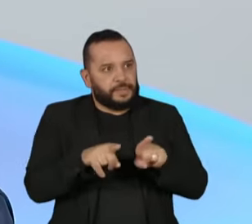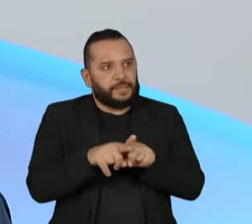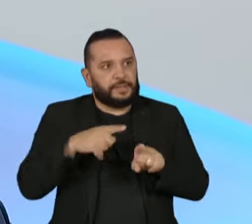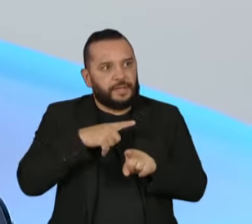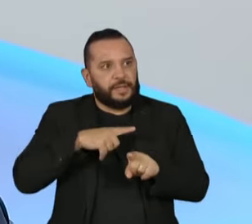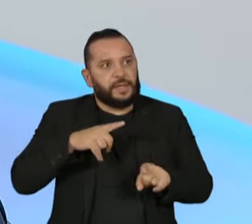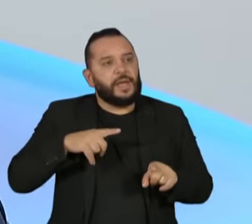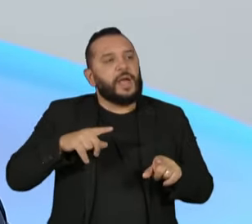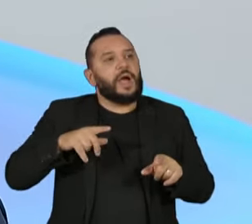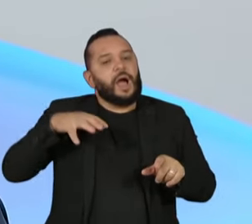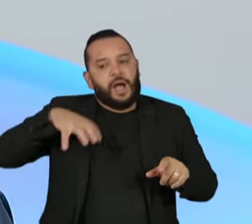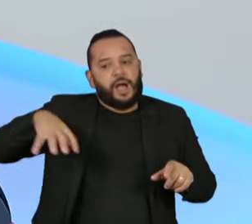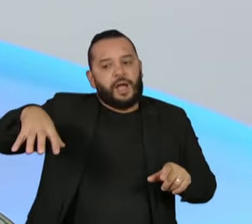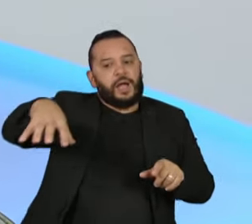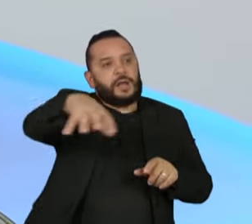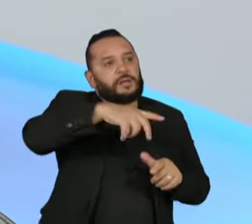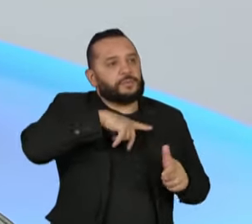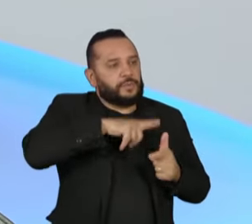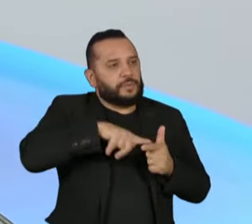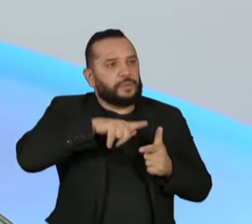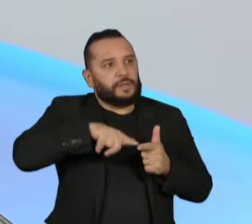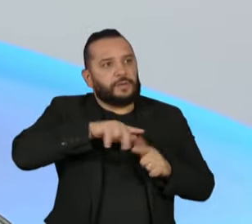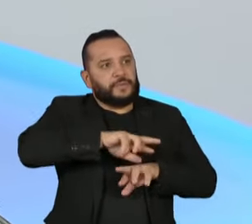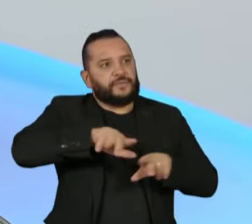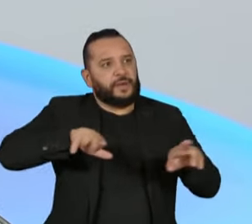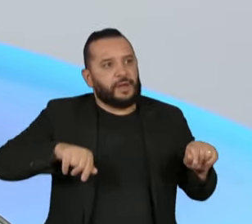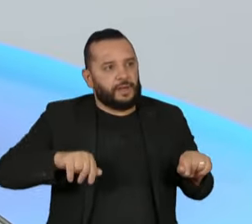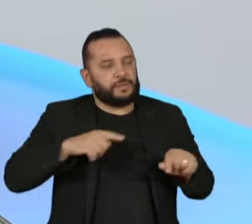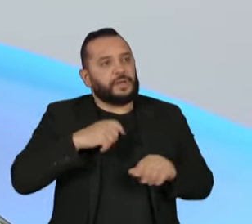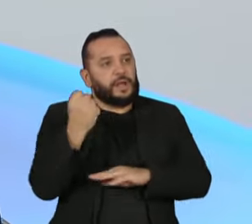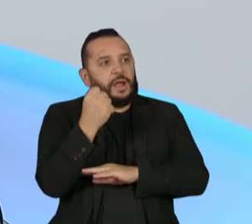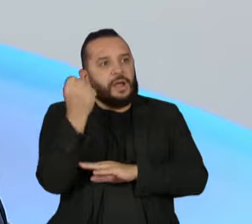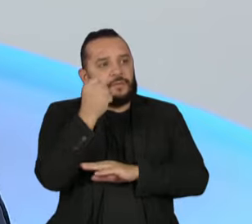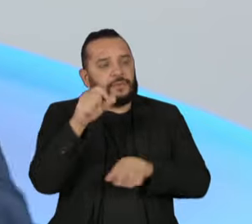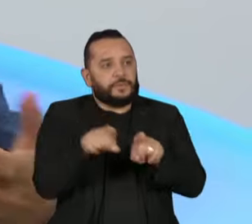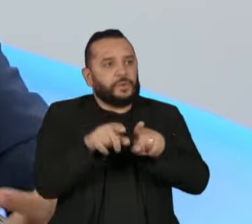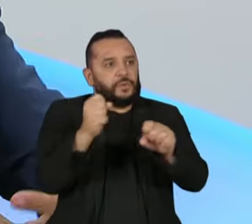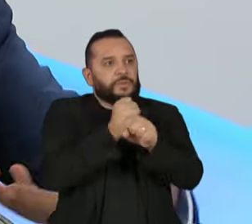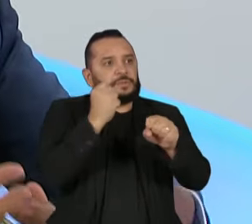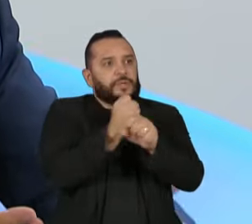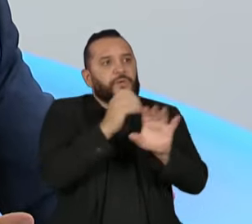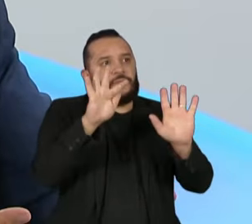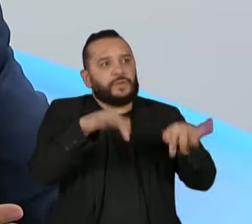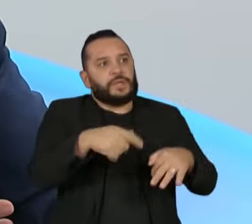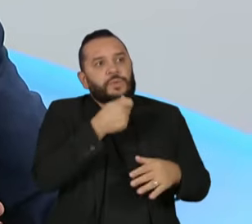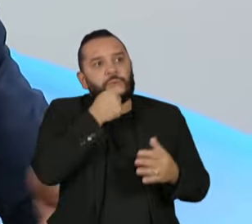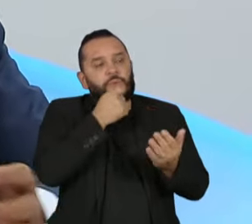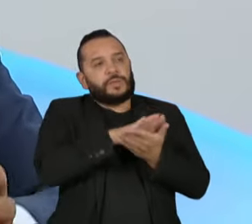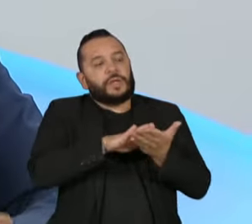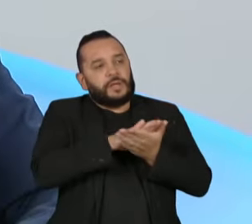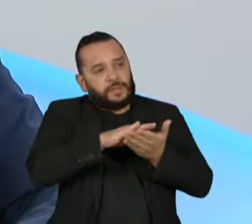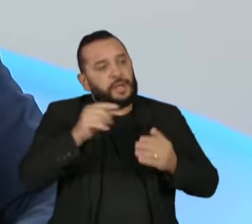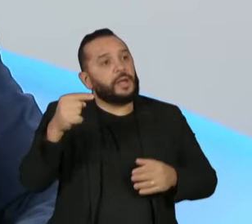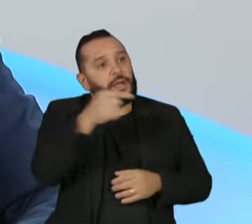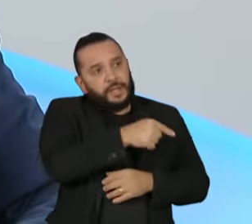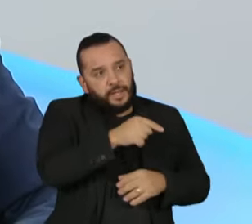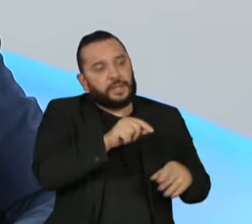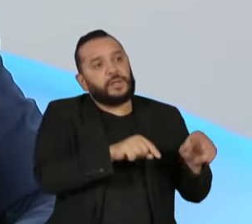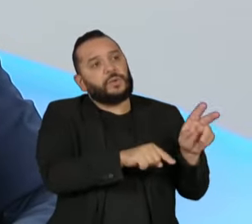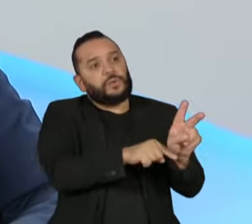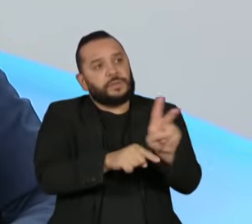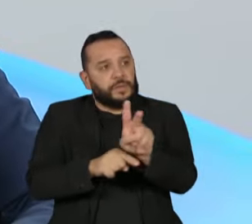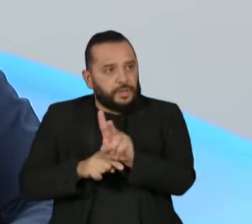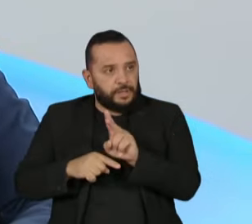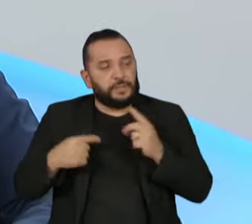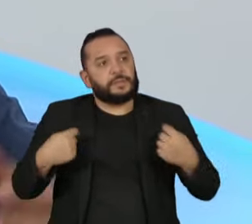áreas que estão com graves problemas, é ele que tem que cuidar das obras inacabadas, é ele que tem que cuidar dessa situação. Eu